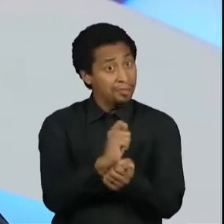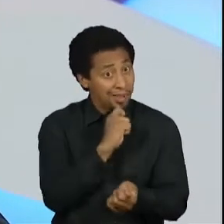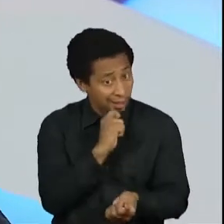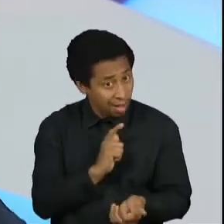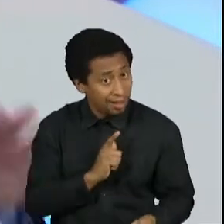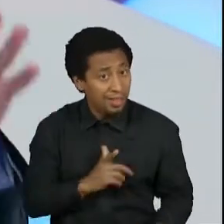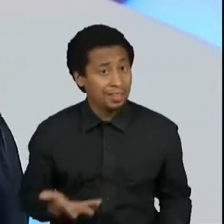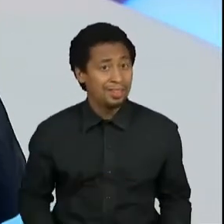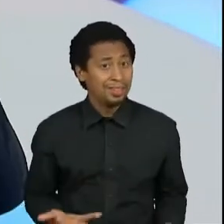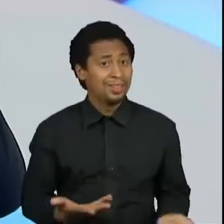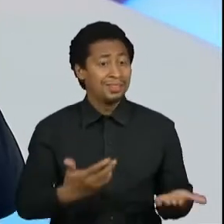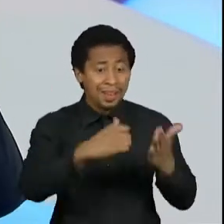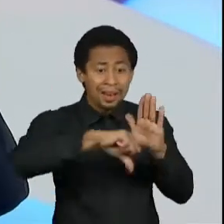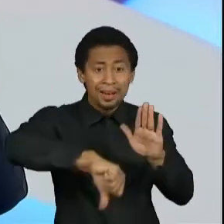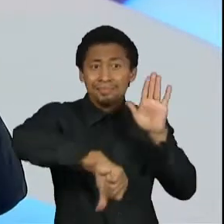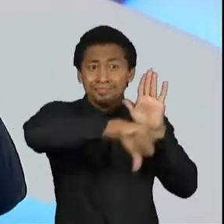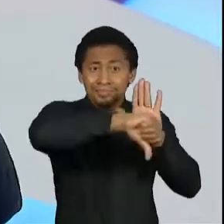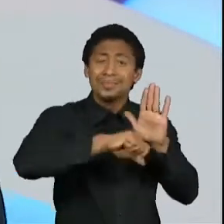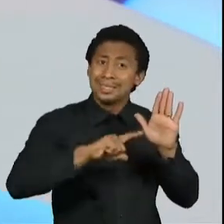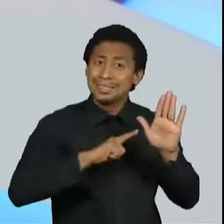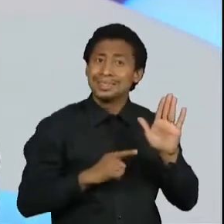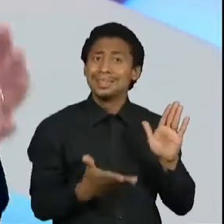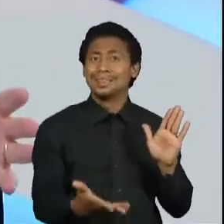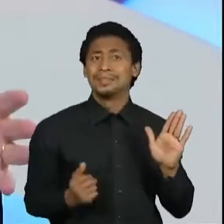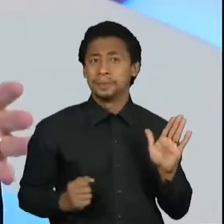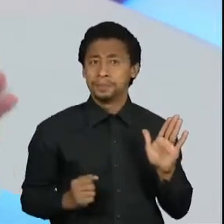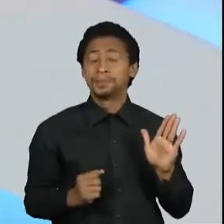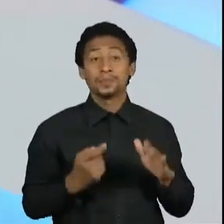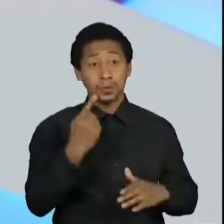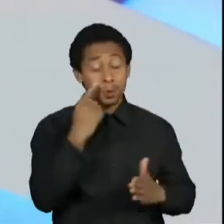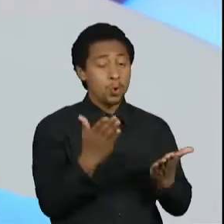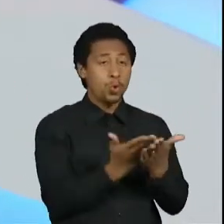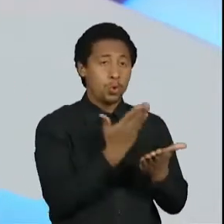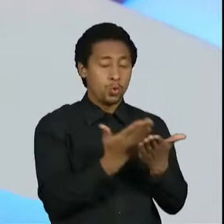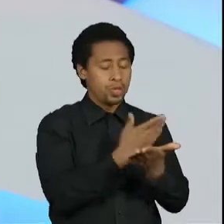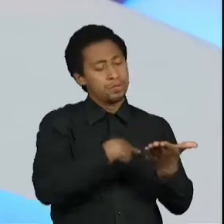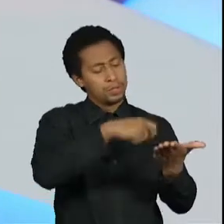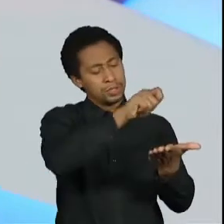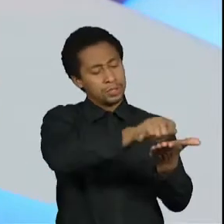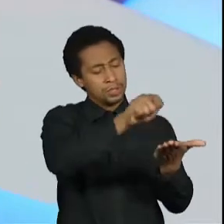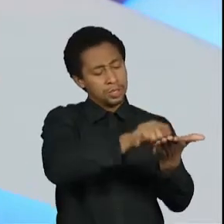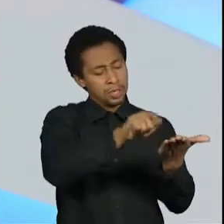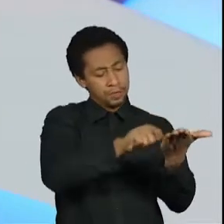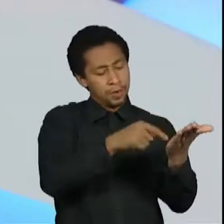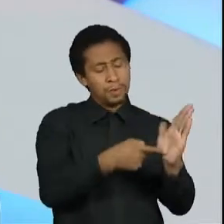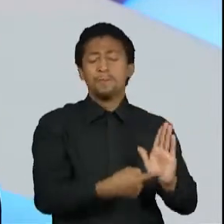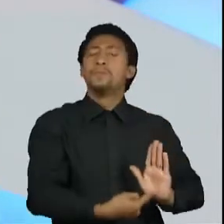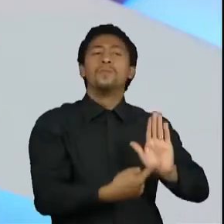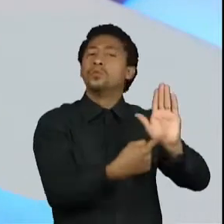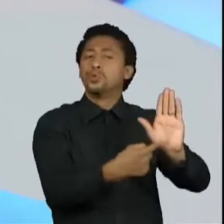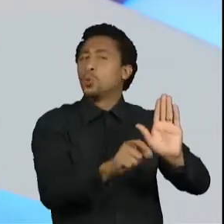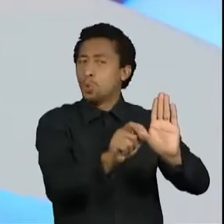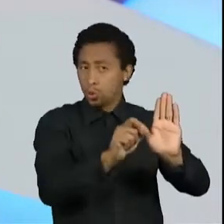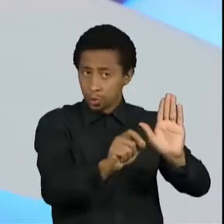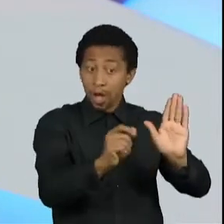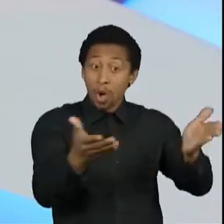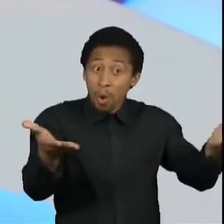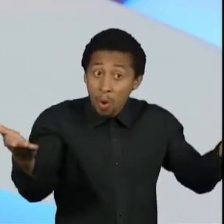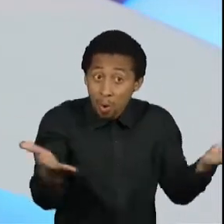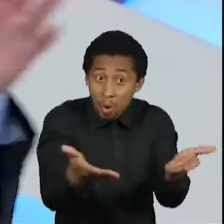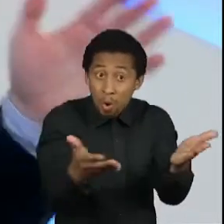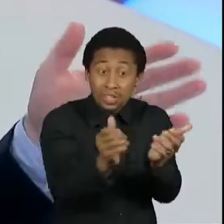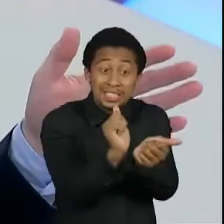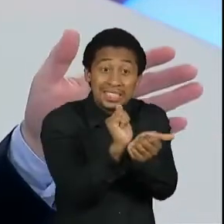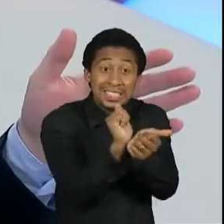Skinner, que escreveu uma obra, A Crime So Monstrous, em que ele mostra que hoje existem mais escravos